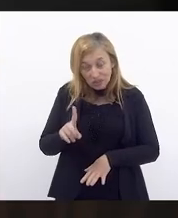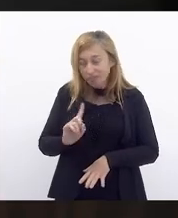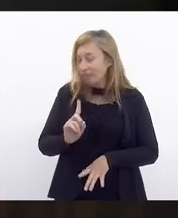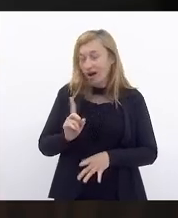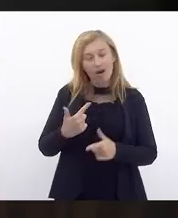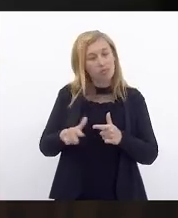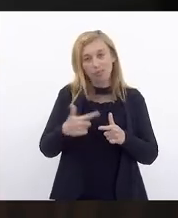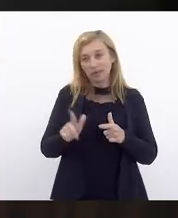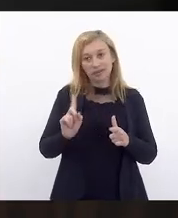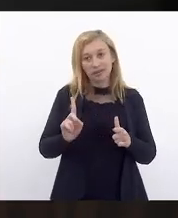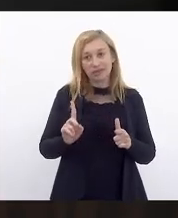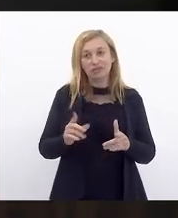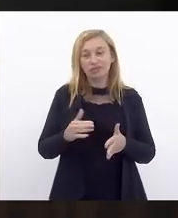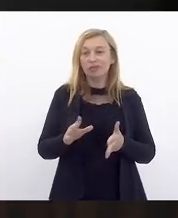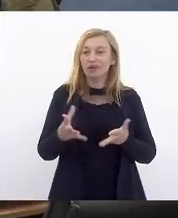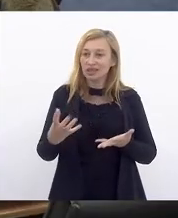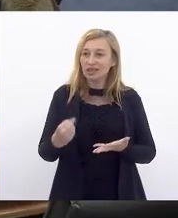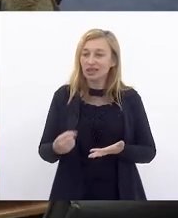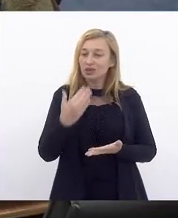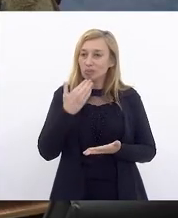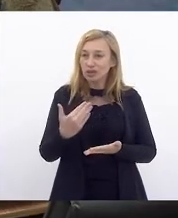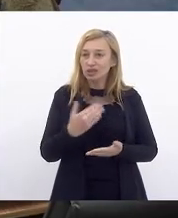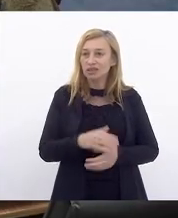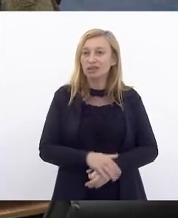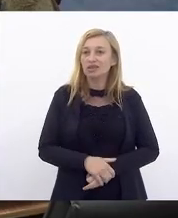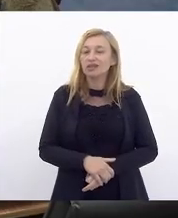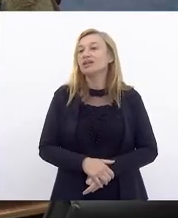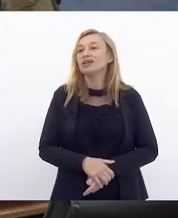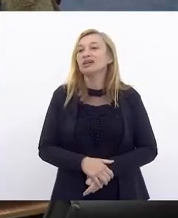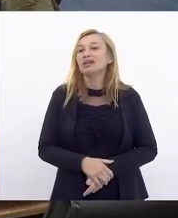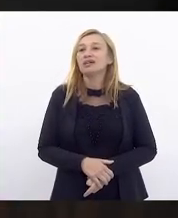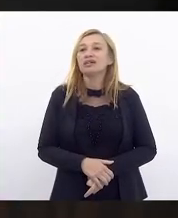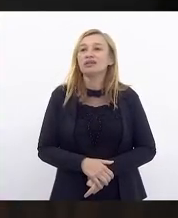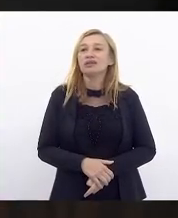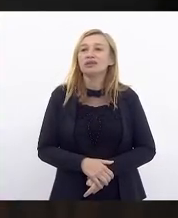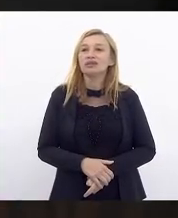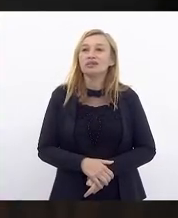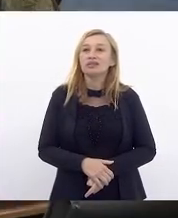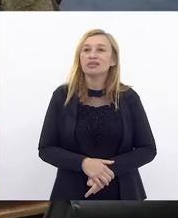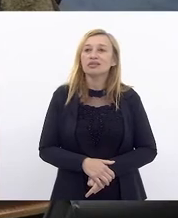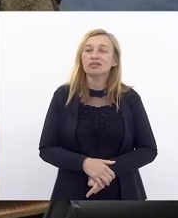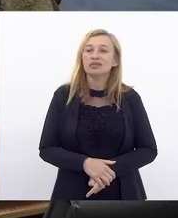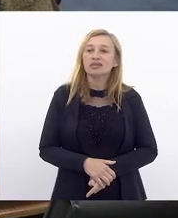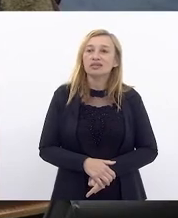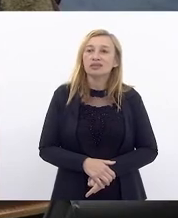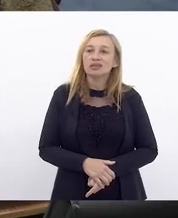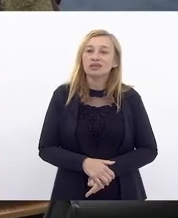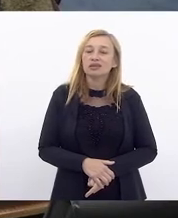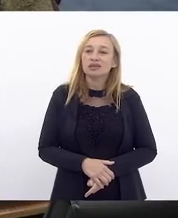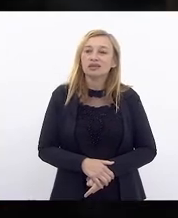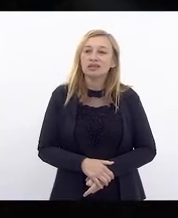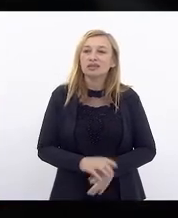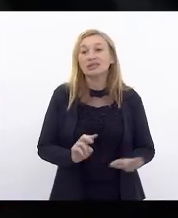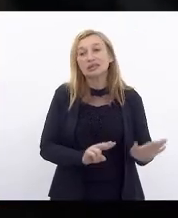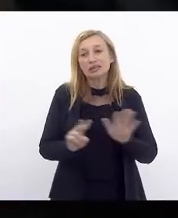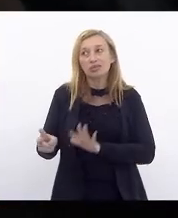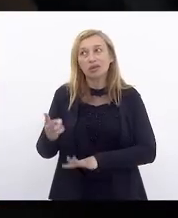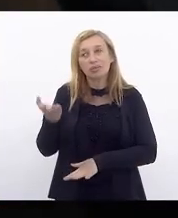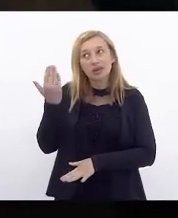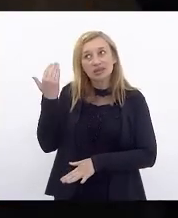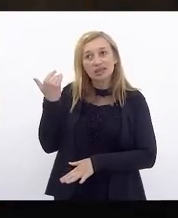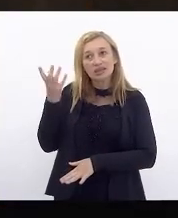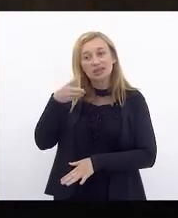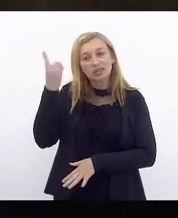deputado. Vamos providenciar o pedido de vossa excelência. Não, não havendo mais nada a tratar. Semana passada, deputado